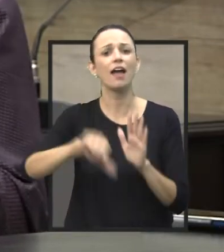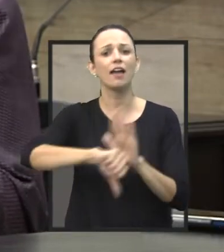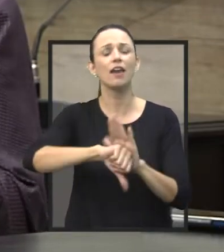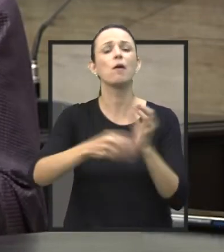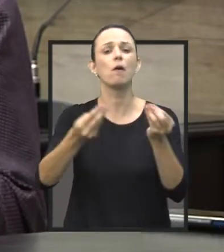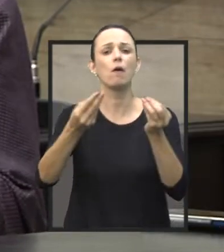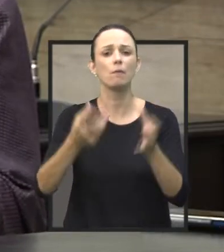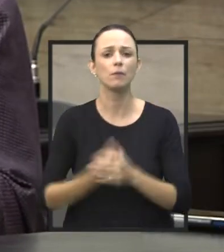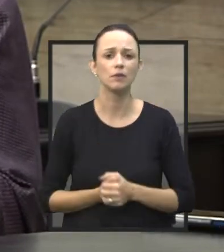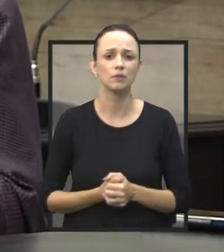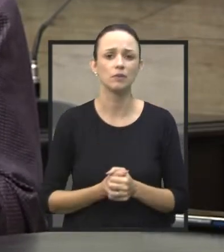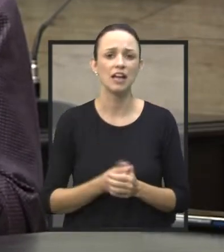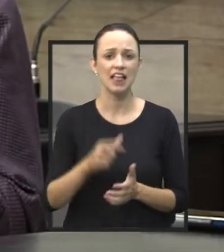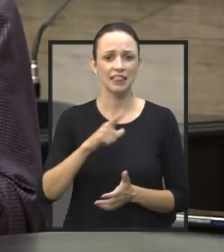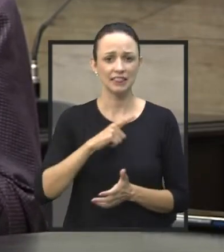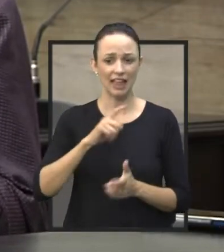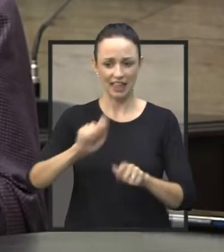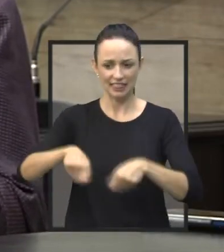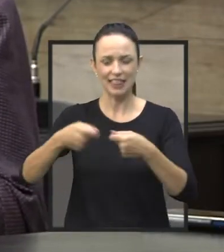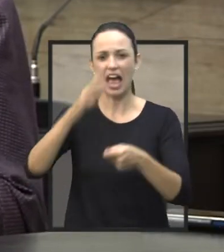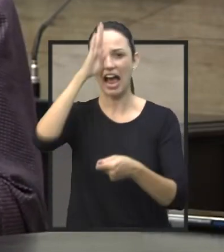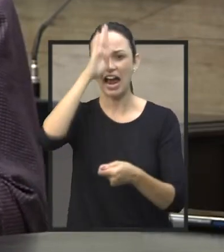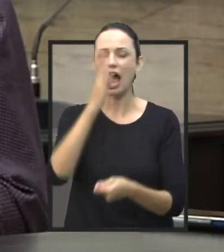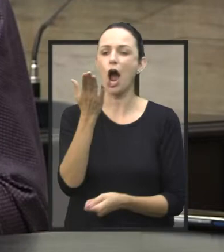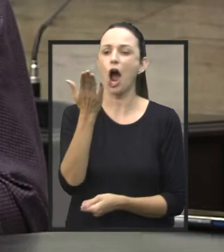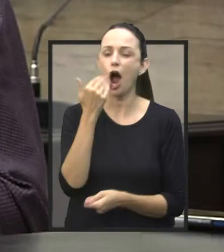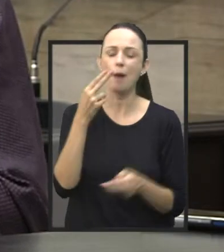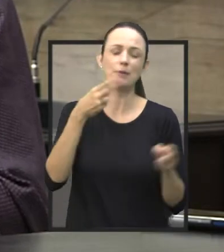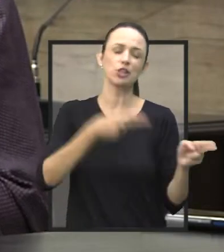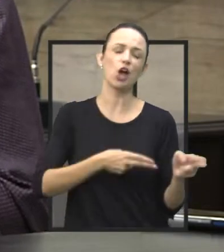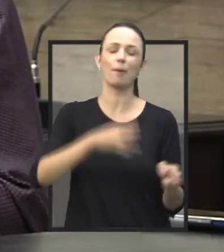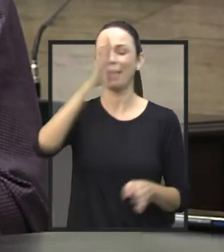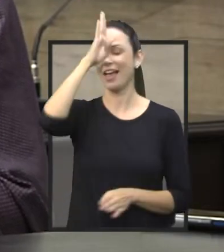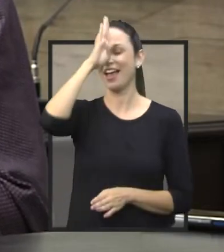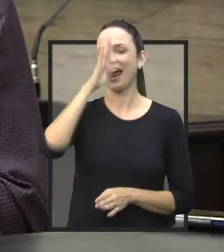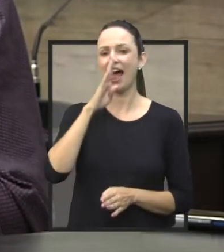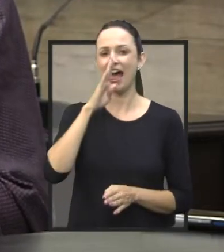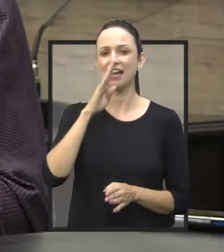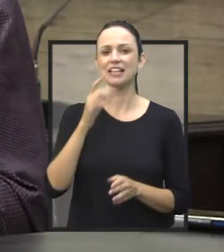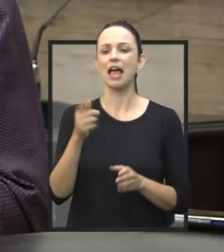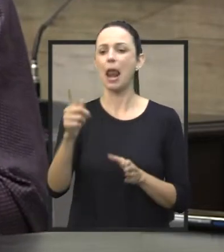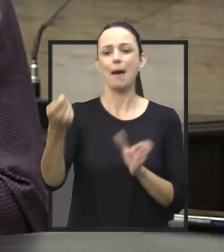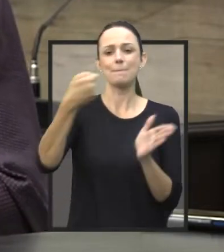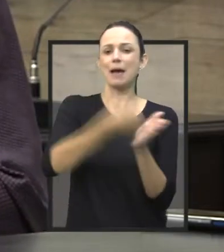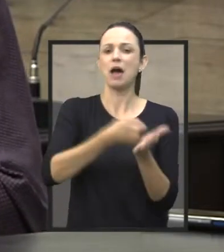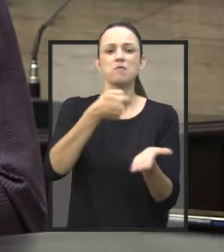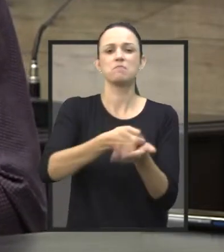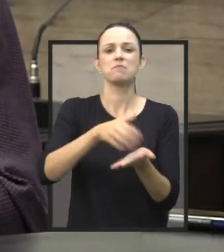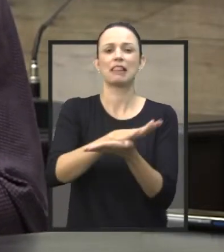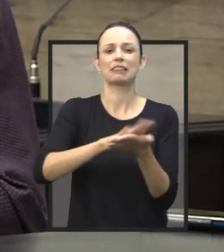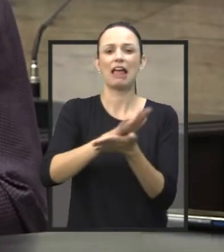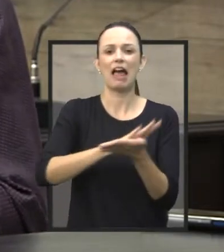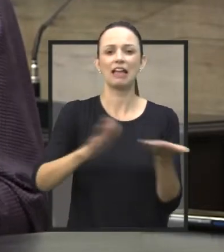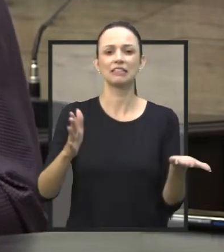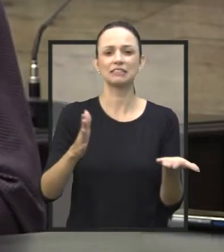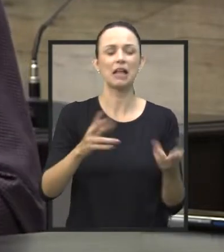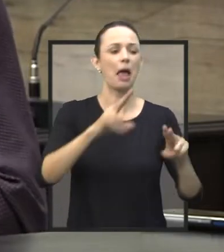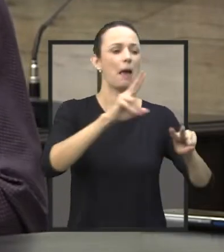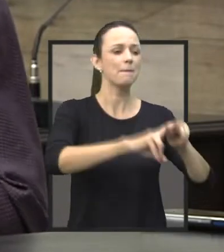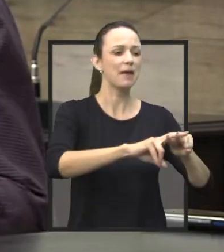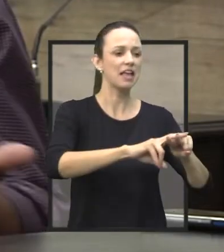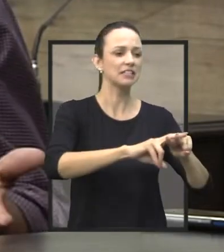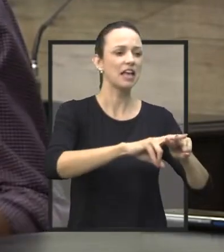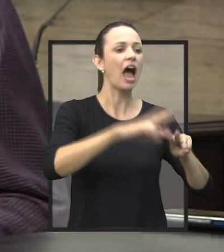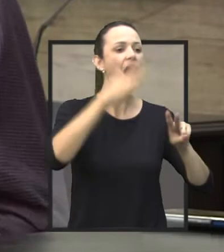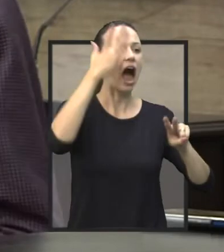tem as coisas de graça, para comer, beber e dormir, não tem que dar nada, de volta, é preso, e depois